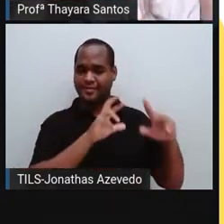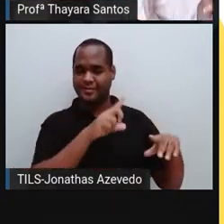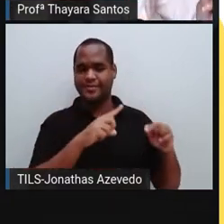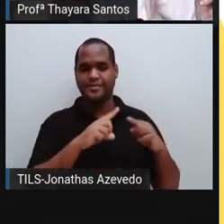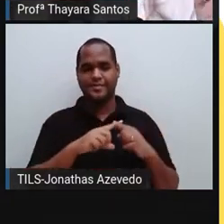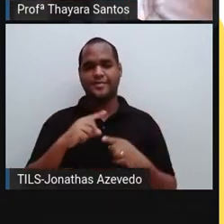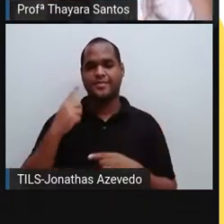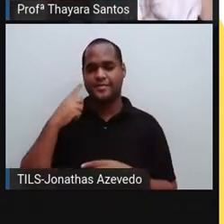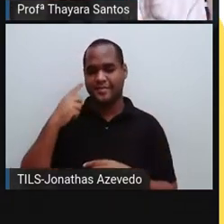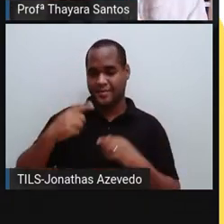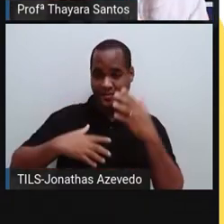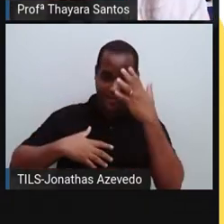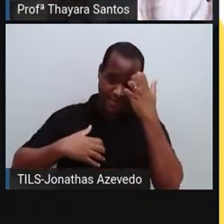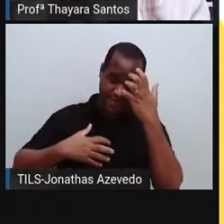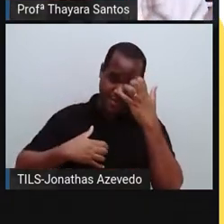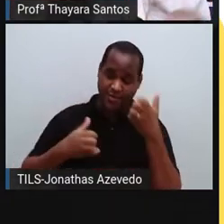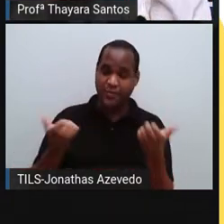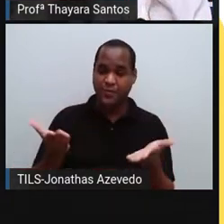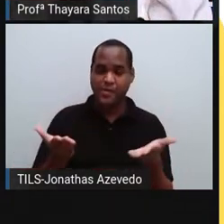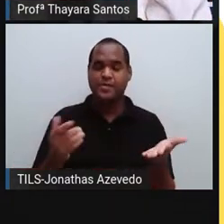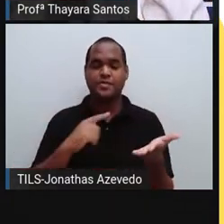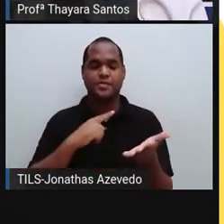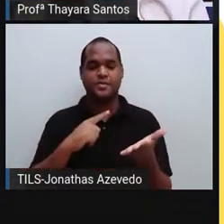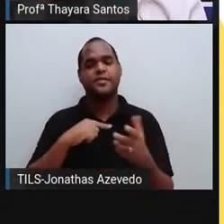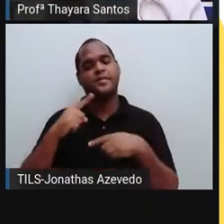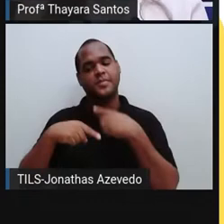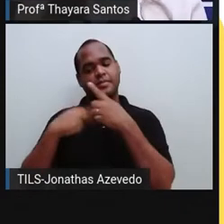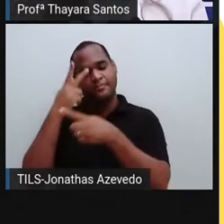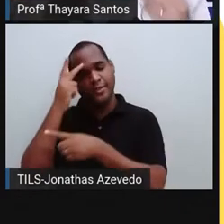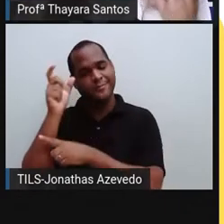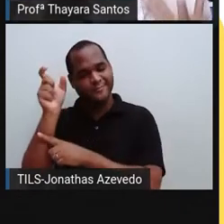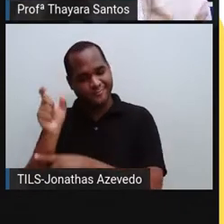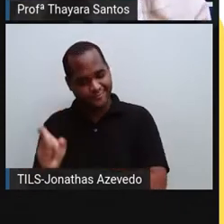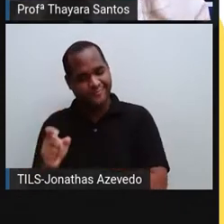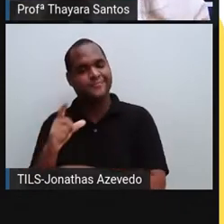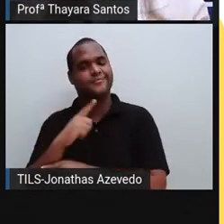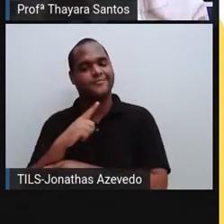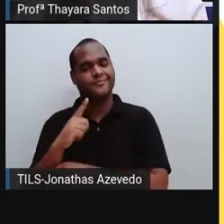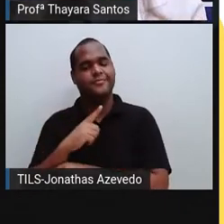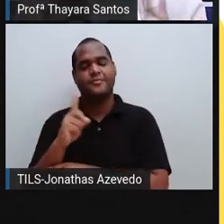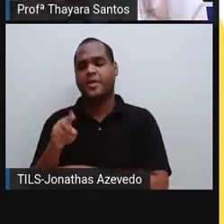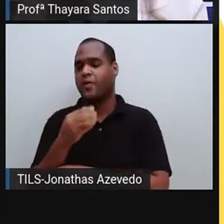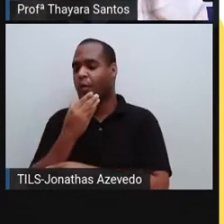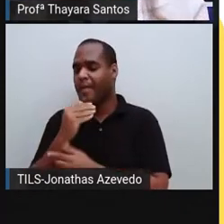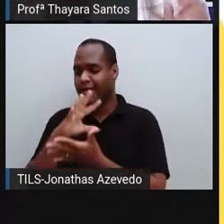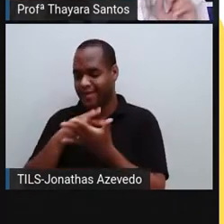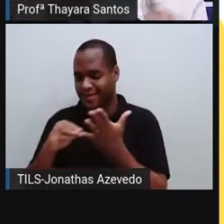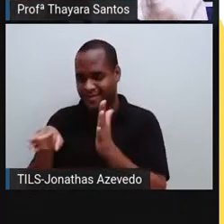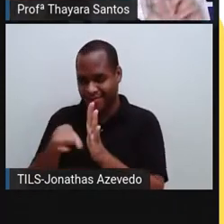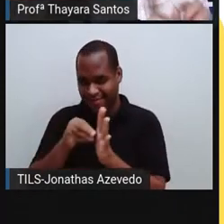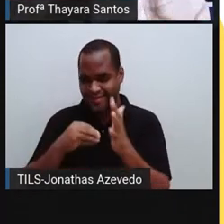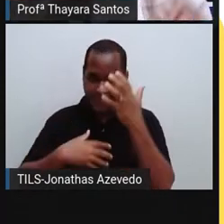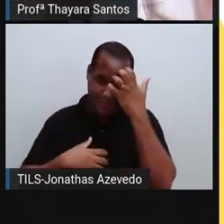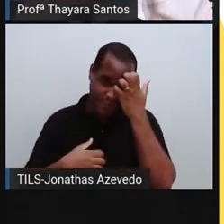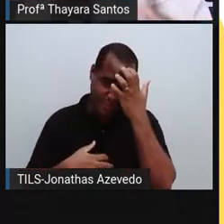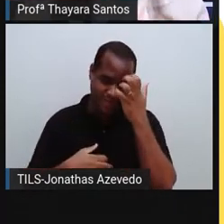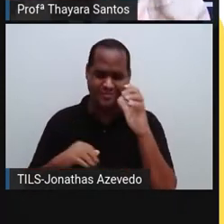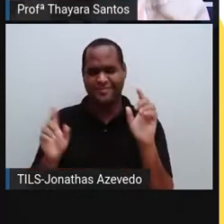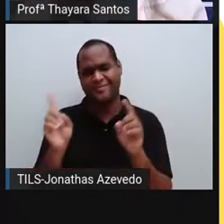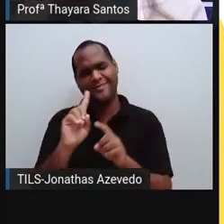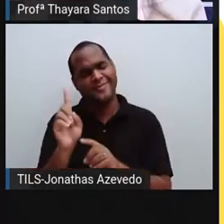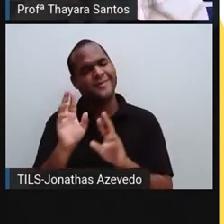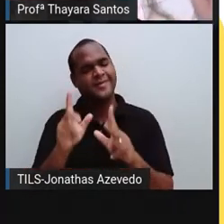chimpanzés atuais, os macacos atuais e o ser humano. Isso quer dizer que o homem veio do macaco? Não. Quer dizer que nós e os